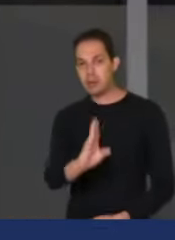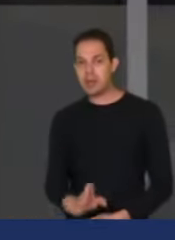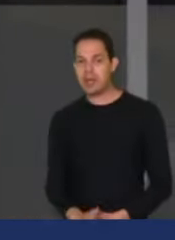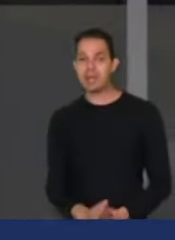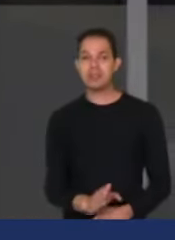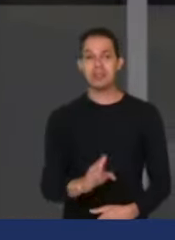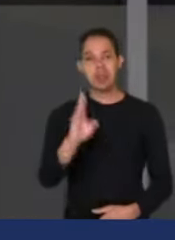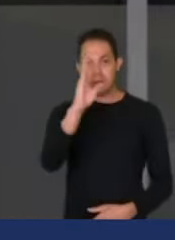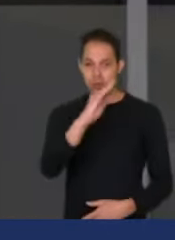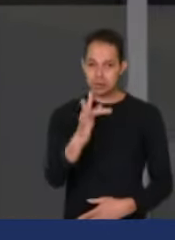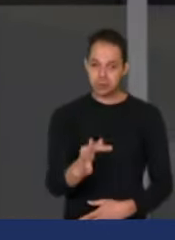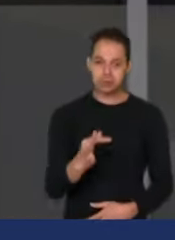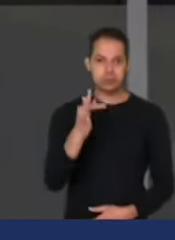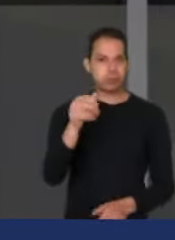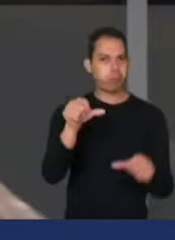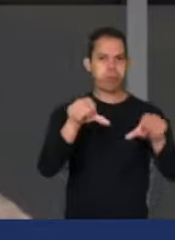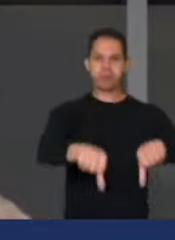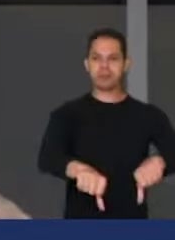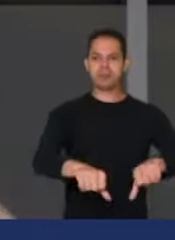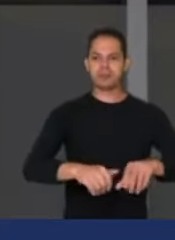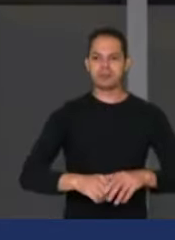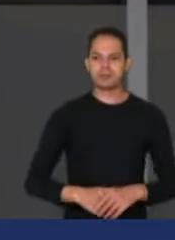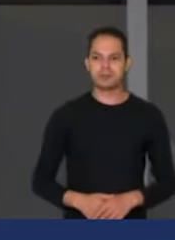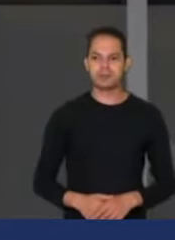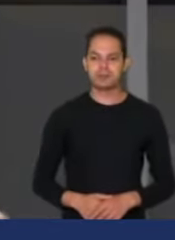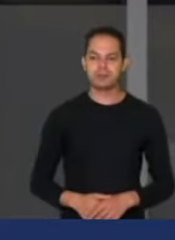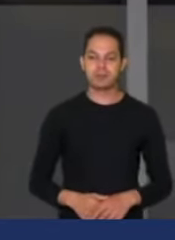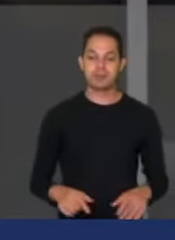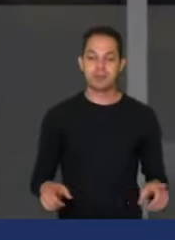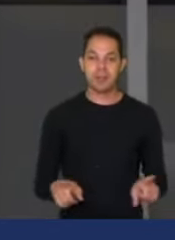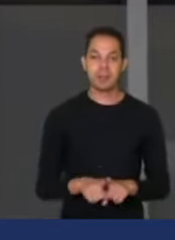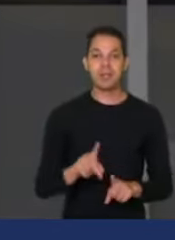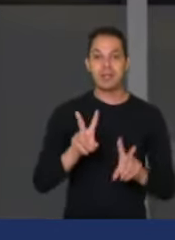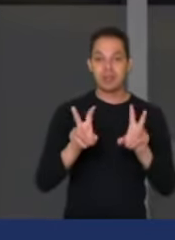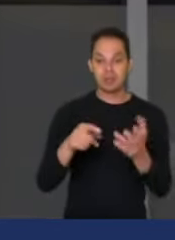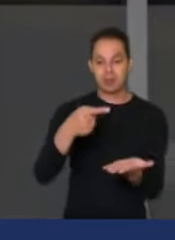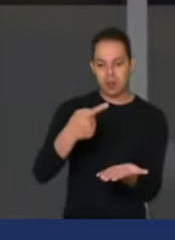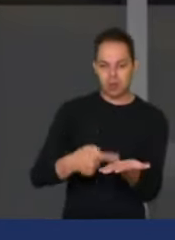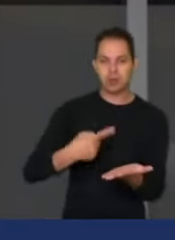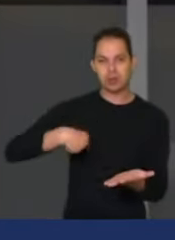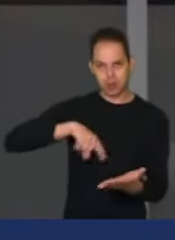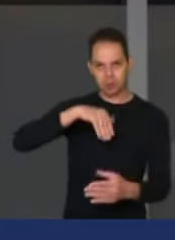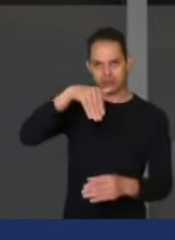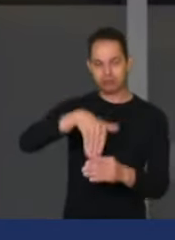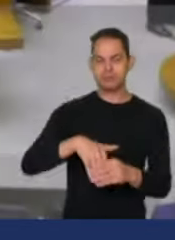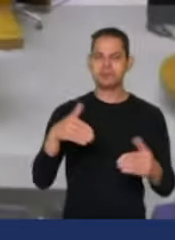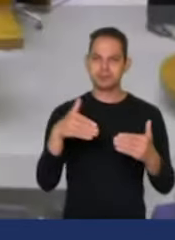falência. E, com relação ao acordo, obviamente, vamos votar favoráveis. Obrigado.